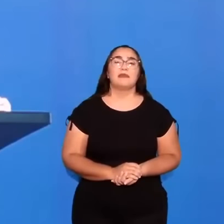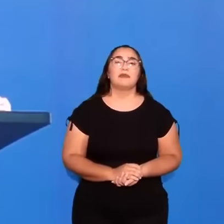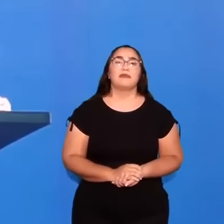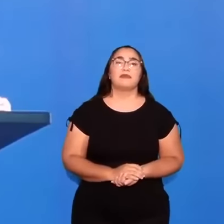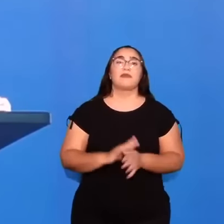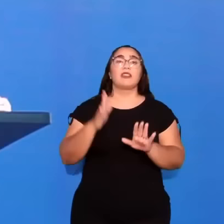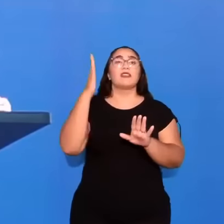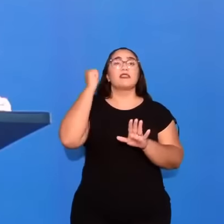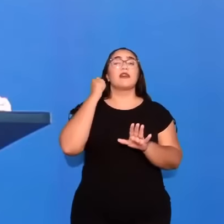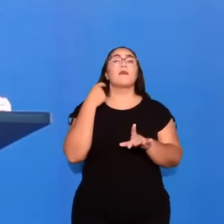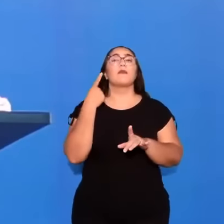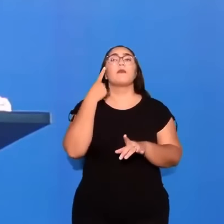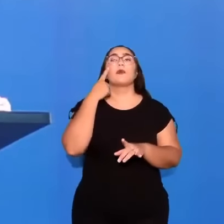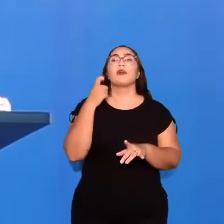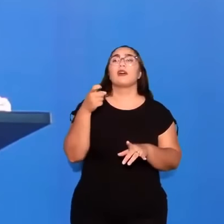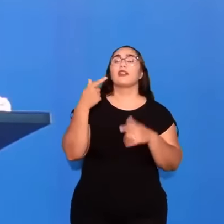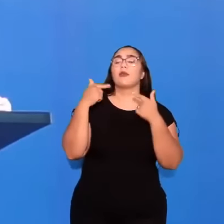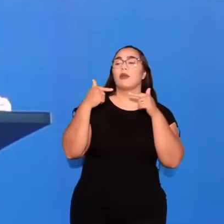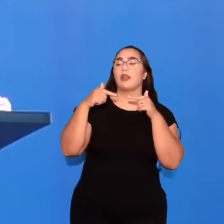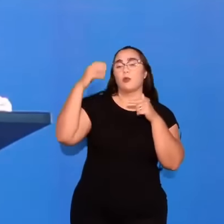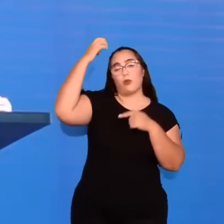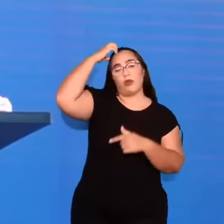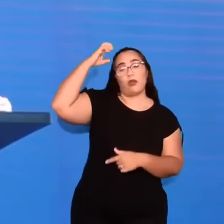Sabe porquê que vocês estão rindo, pastor Eudir?